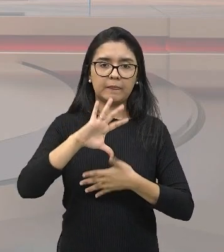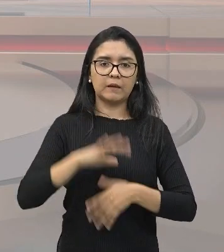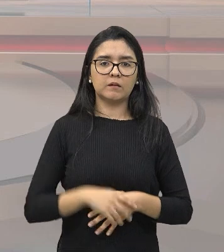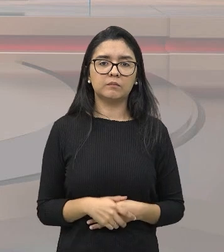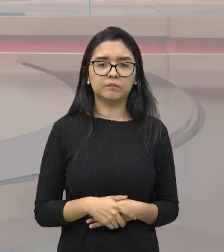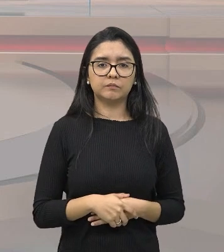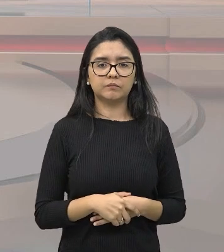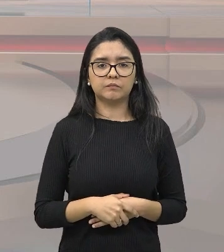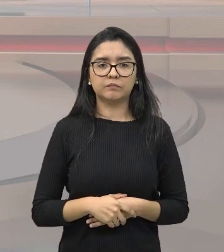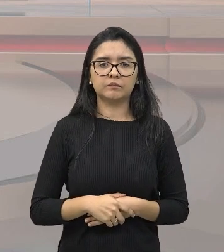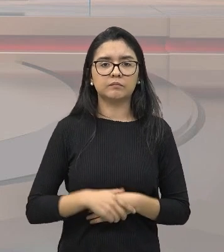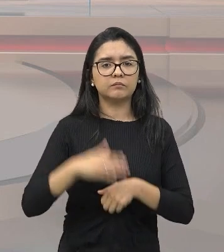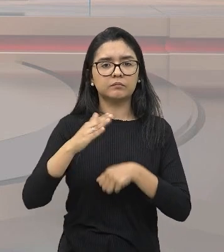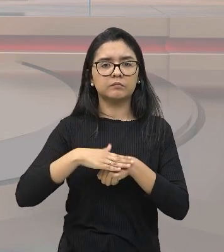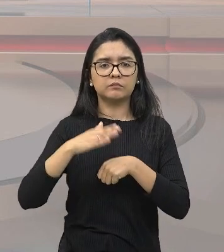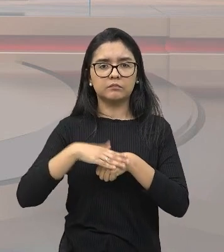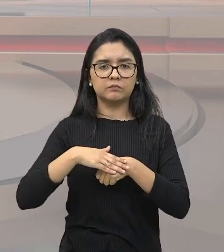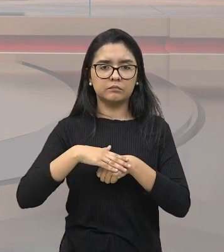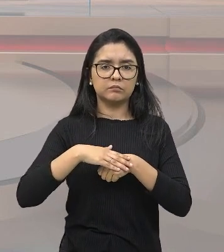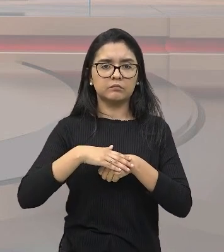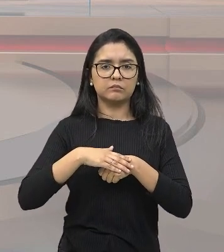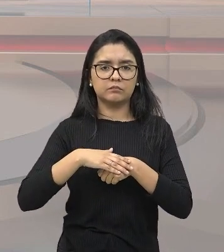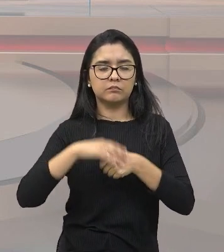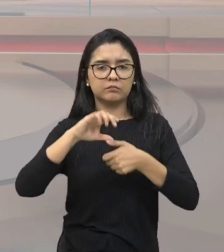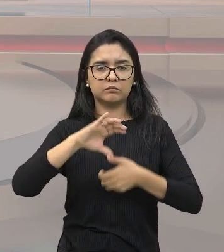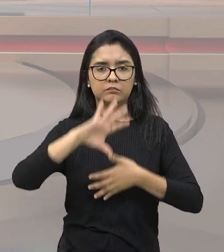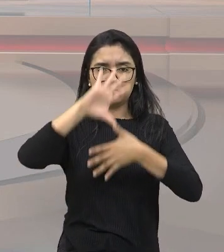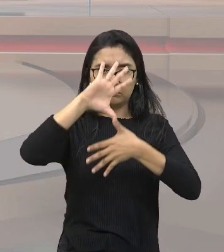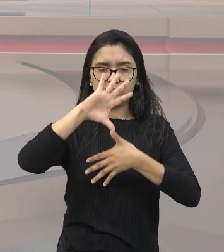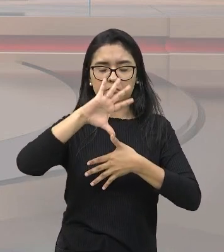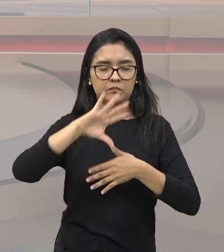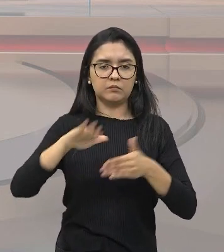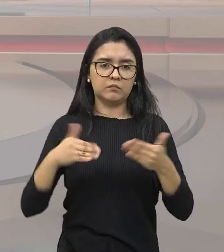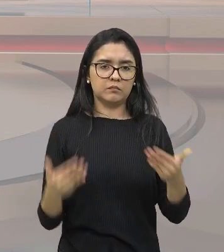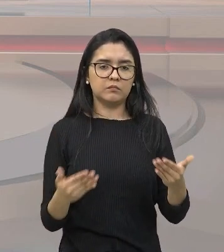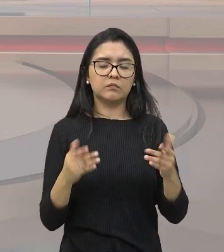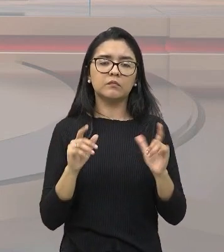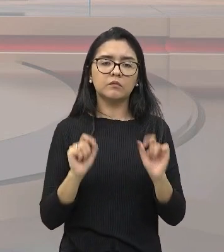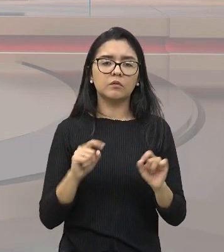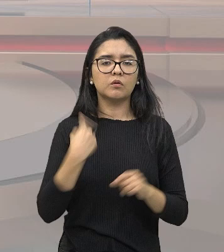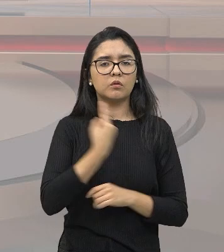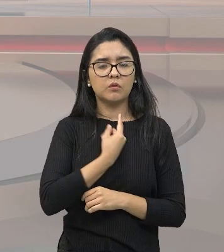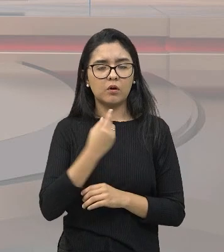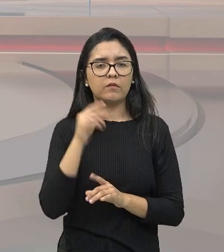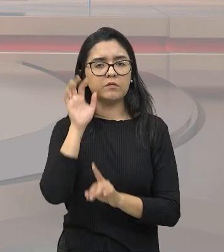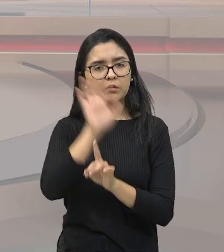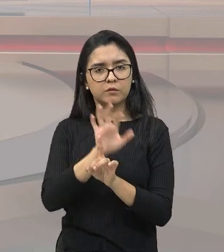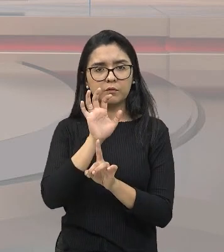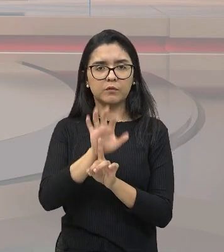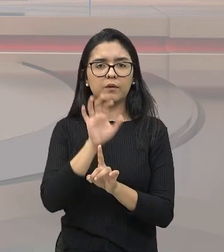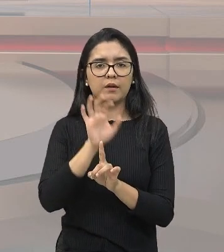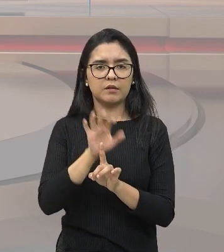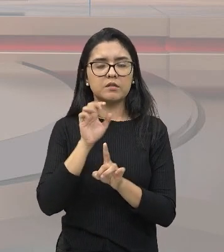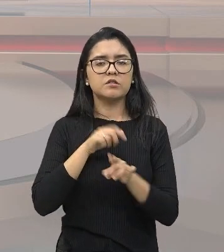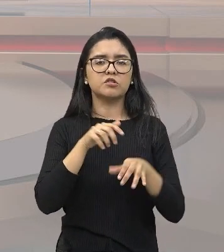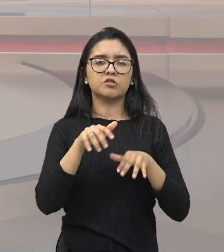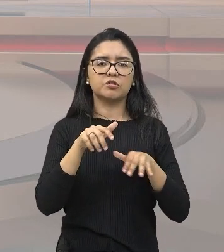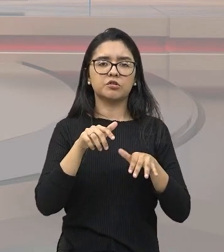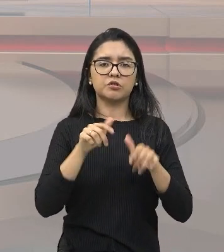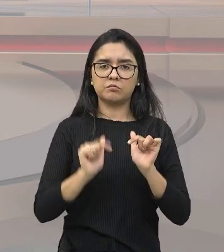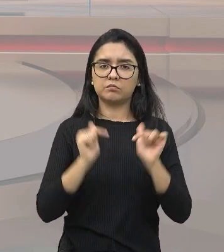independências latino-americanas. Então, nós vamos ver também influências desses determinados movimentos